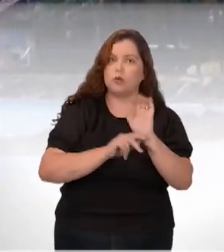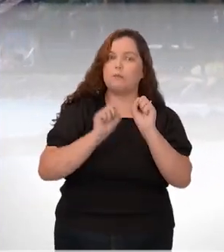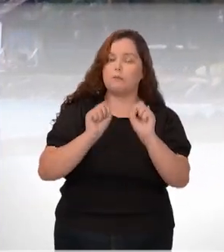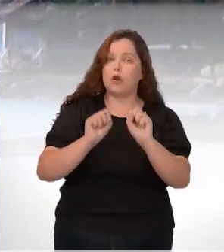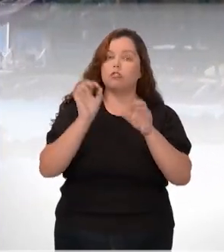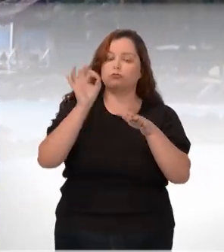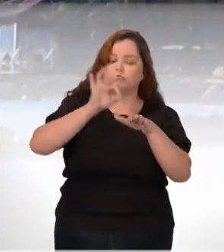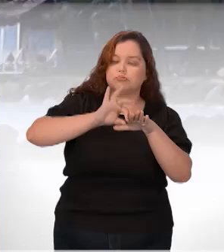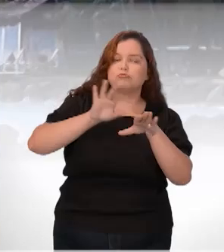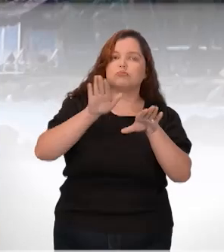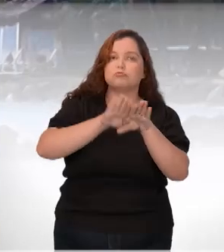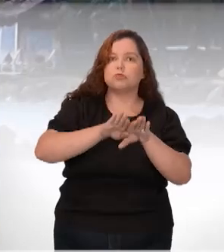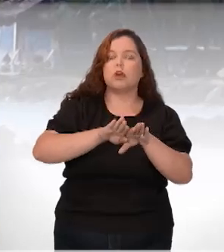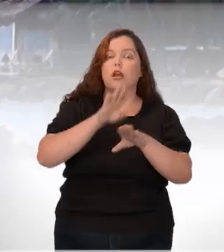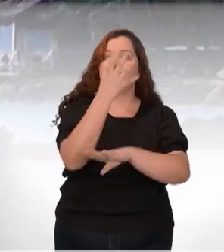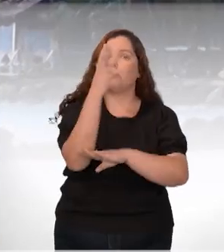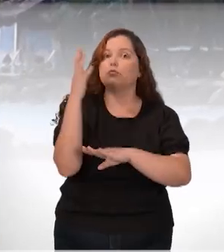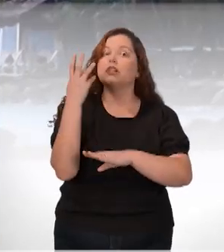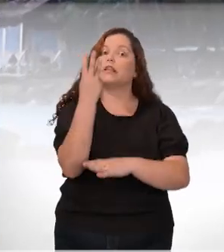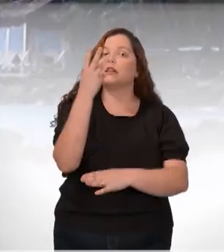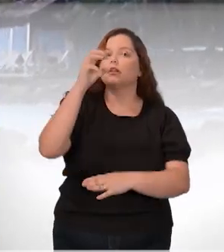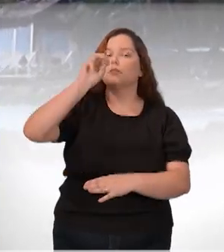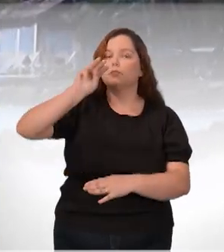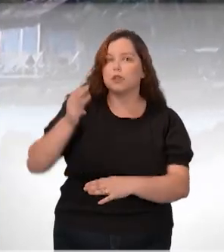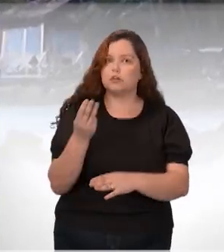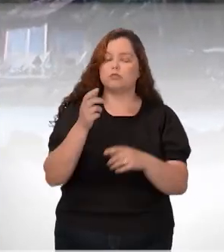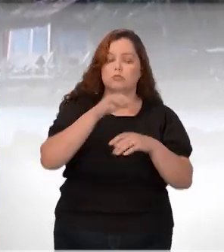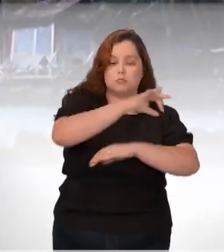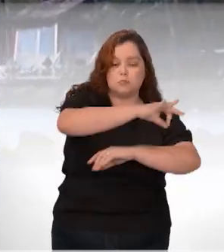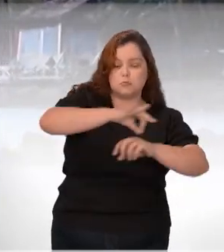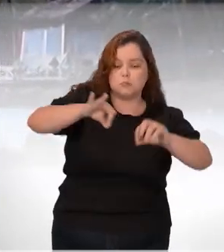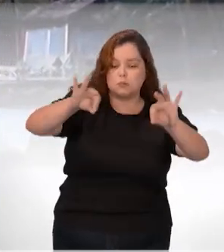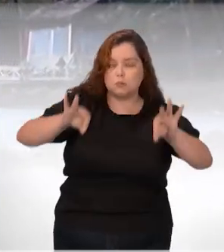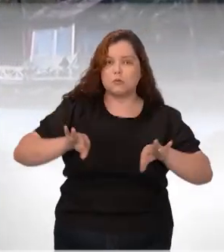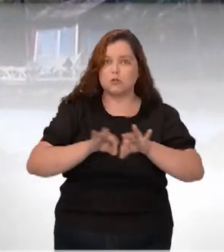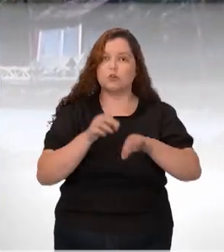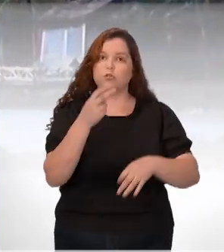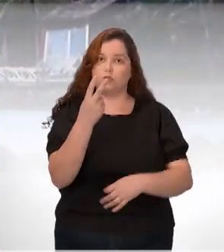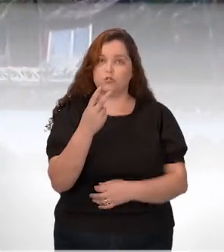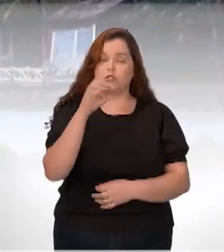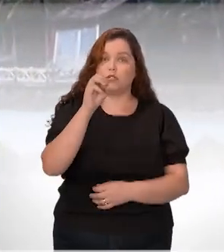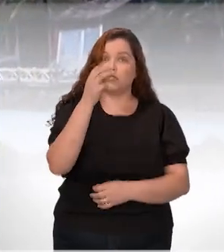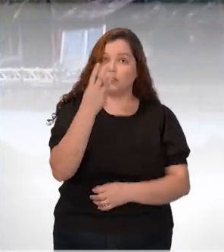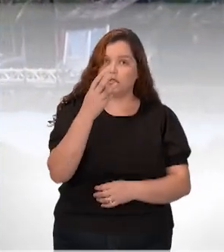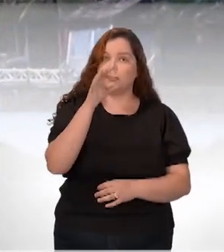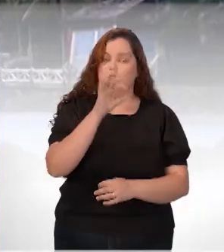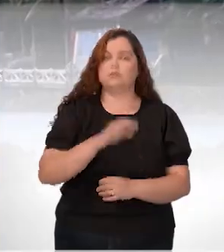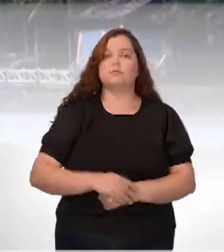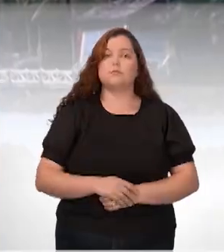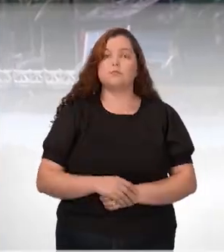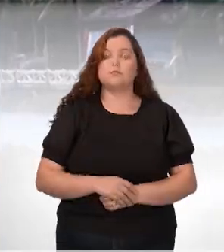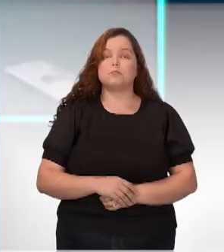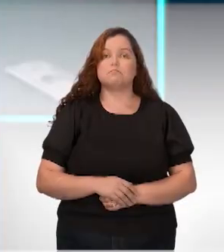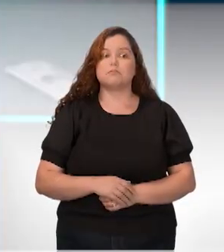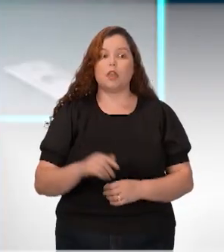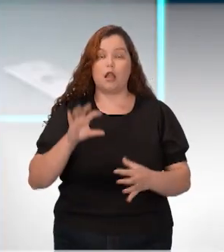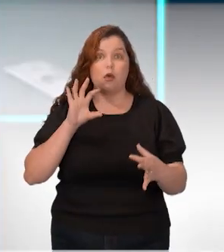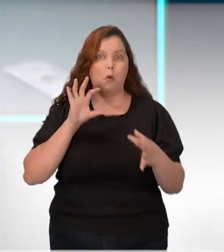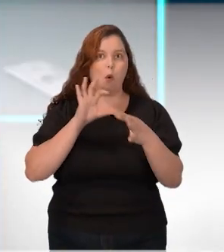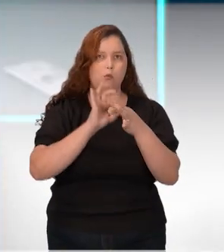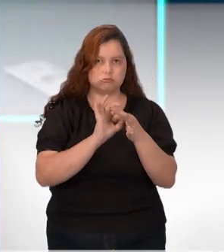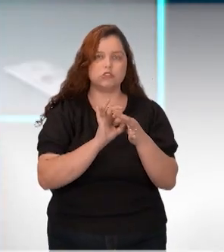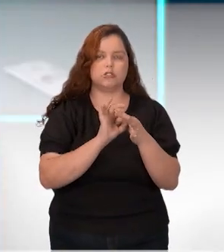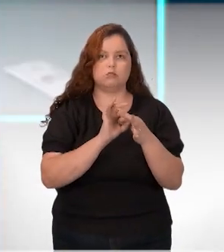cerca de 30 milhões de árvores em uma área total de 203 hectares. Eu acho que essa união do Ministério